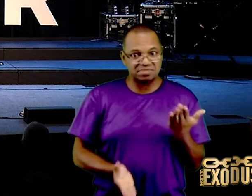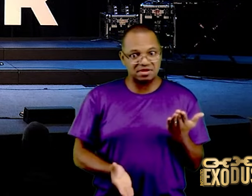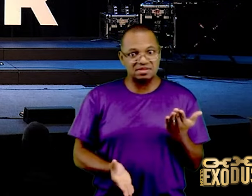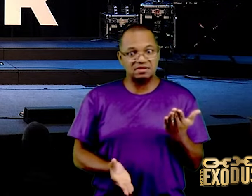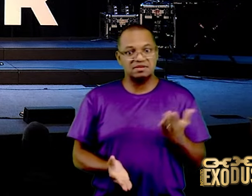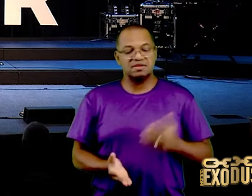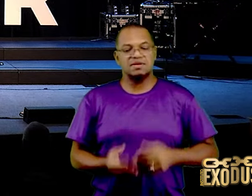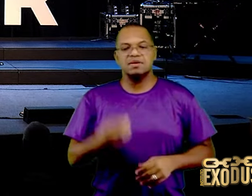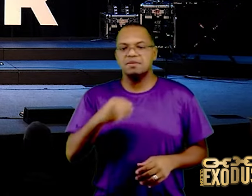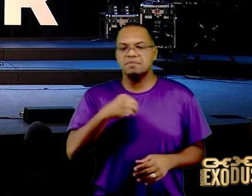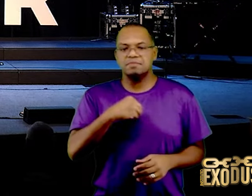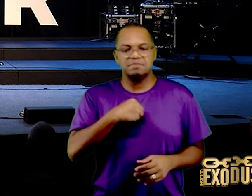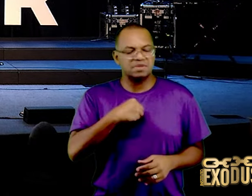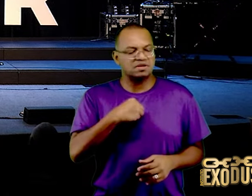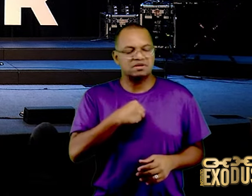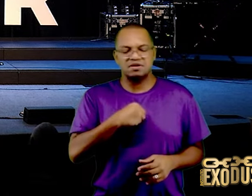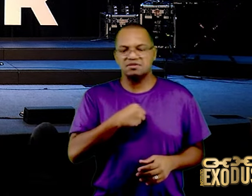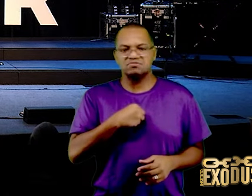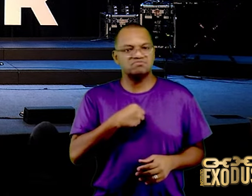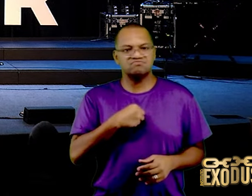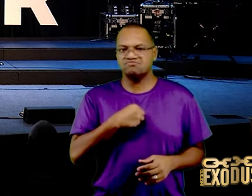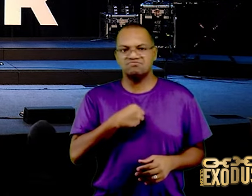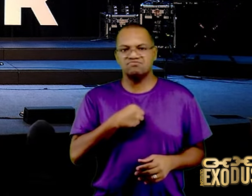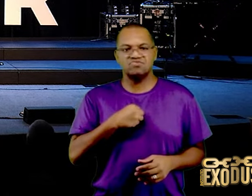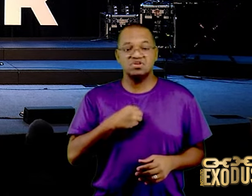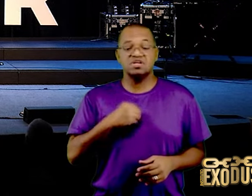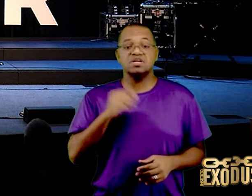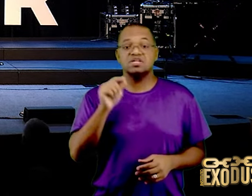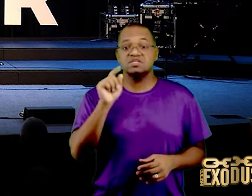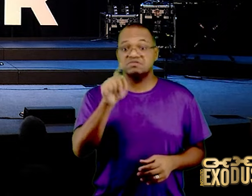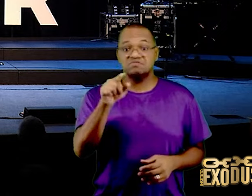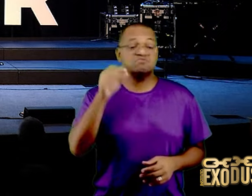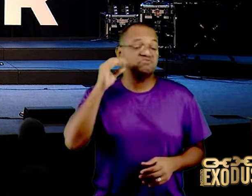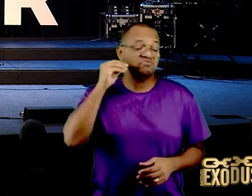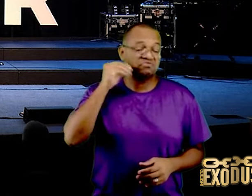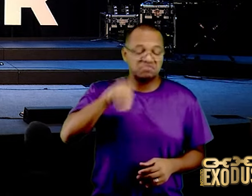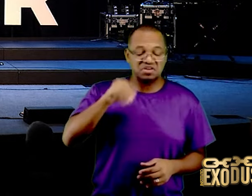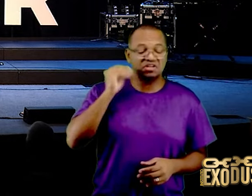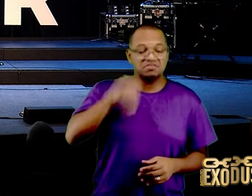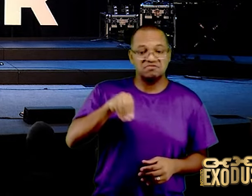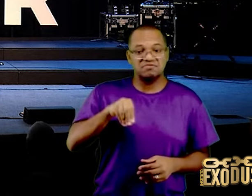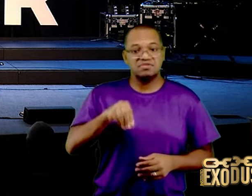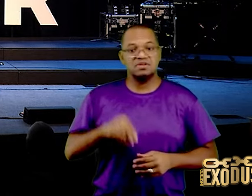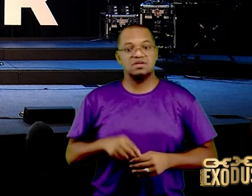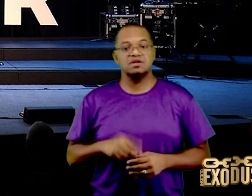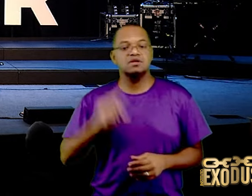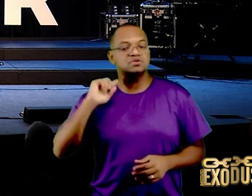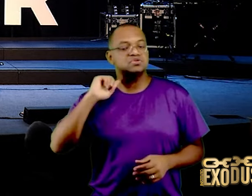não vai te fortalecer, a sujeira, te desprotege,